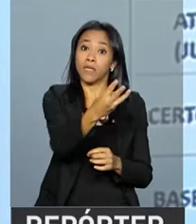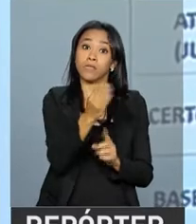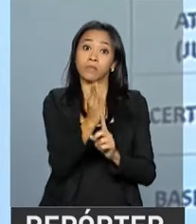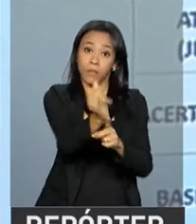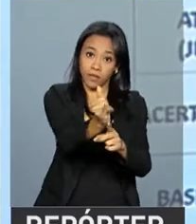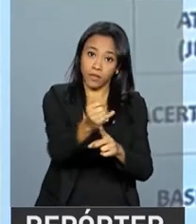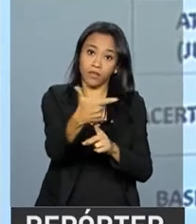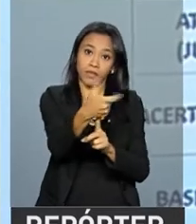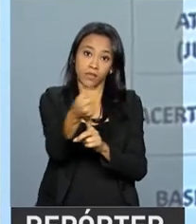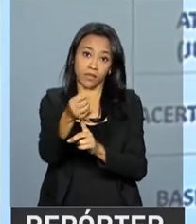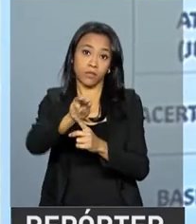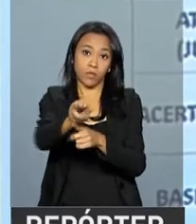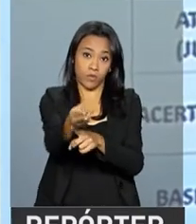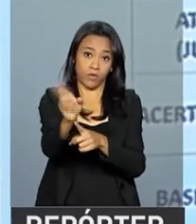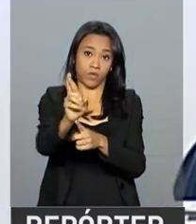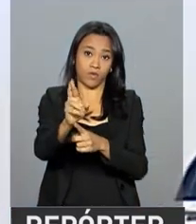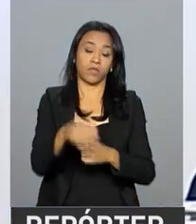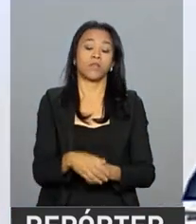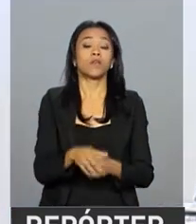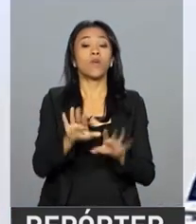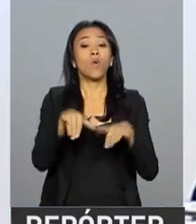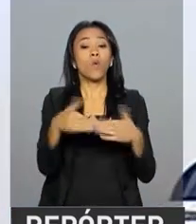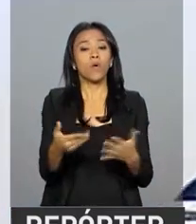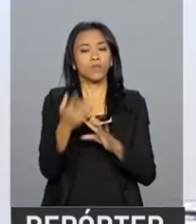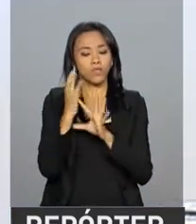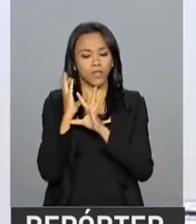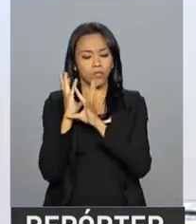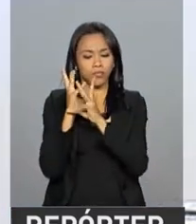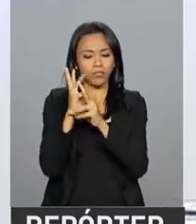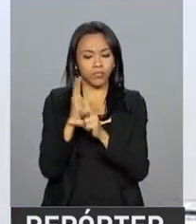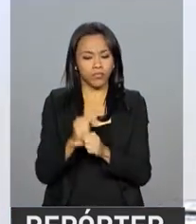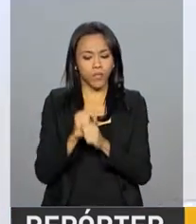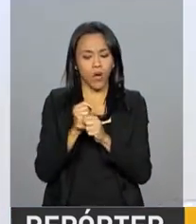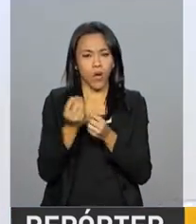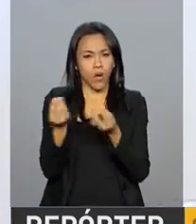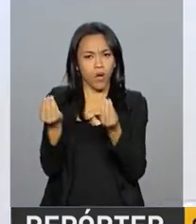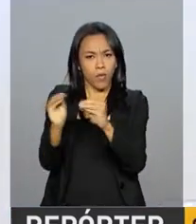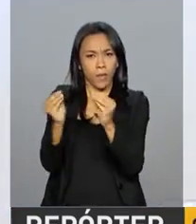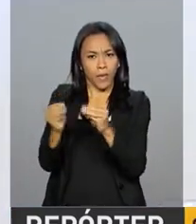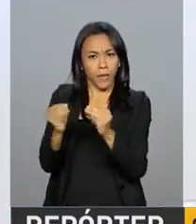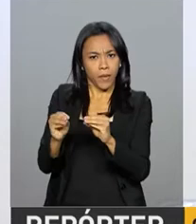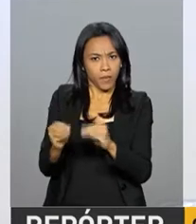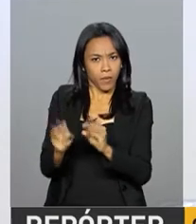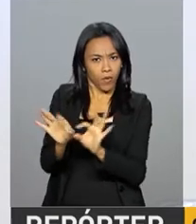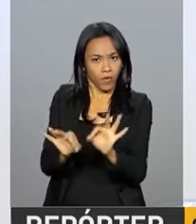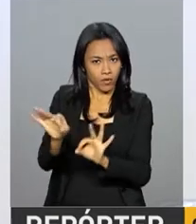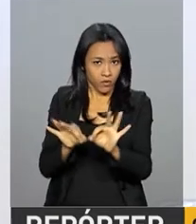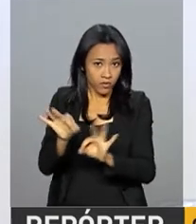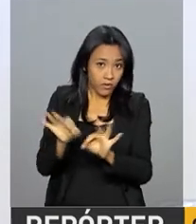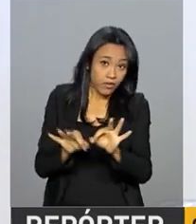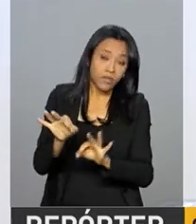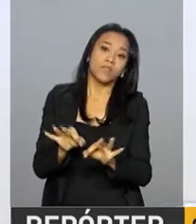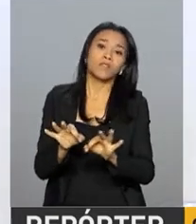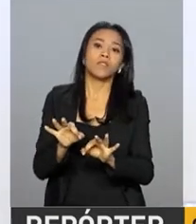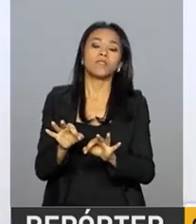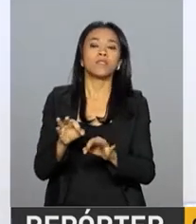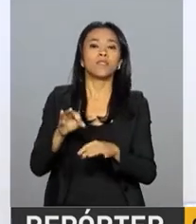Quando você faz, ao longo do tempo, a atualização desses